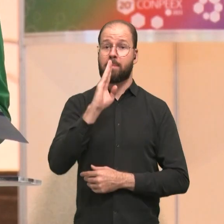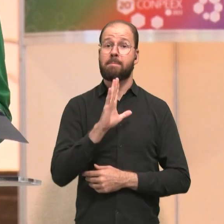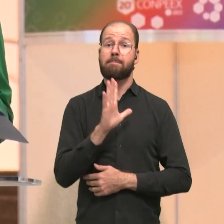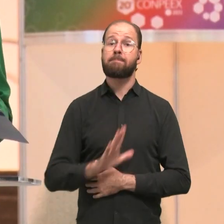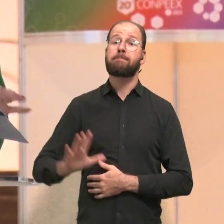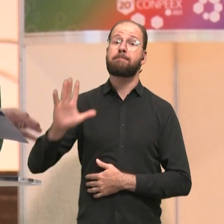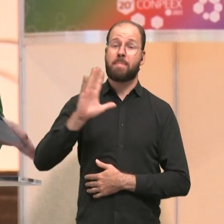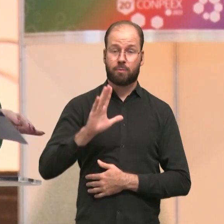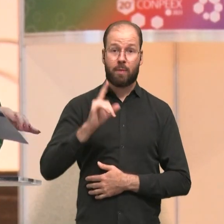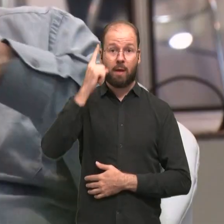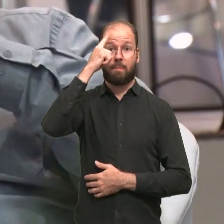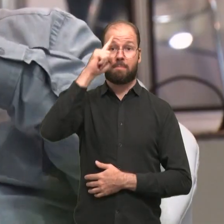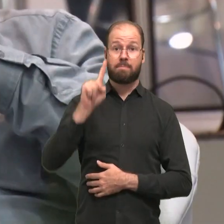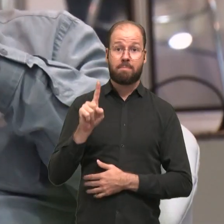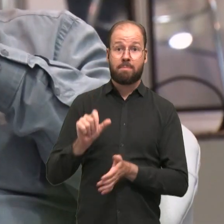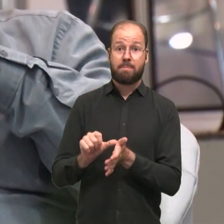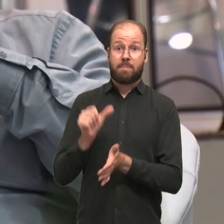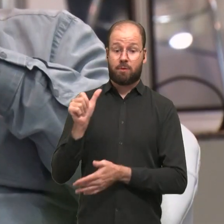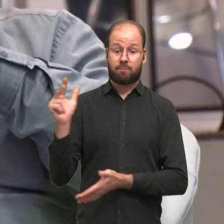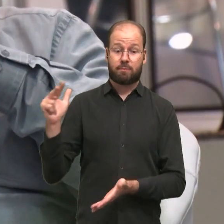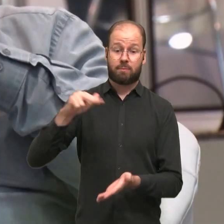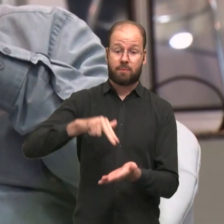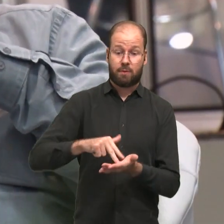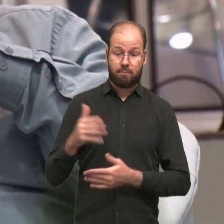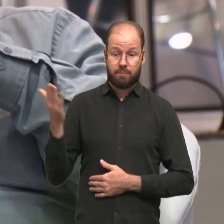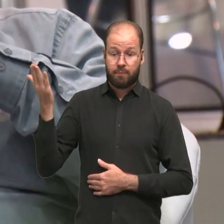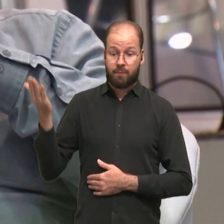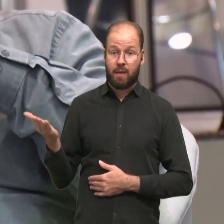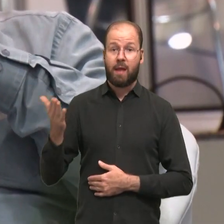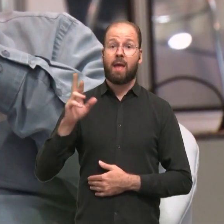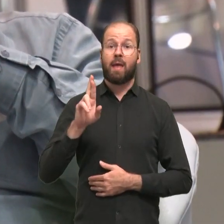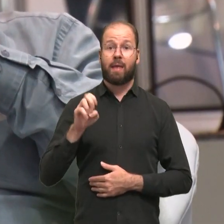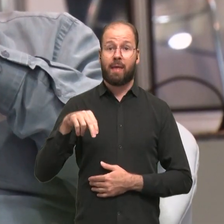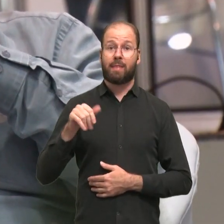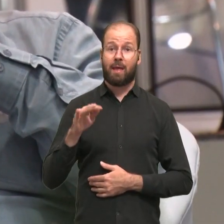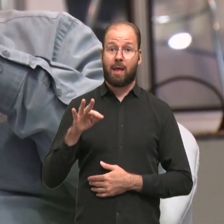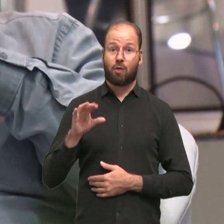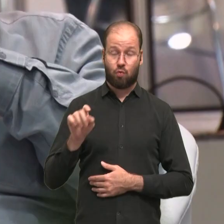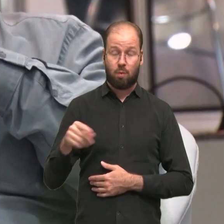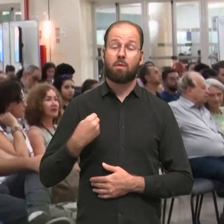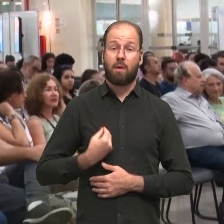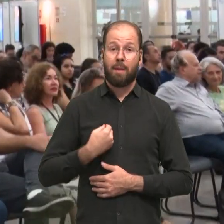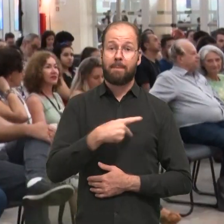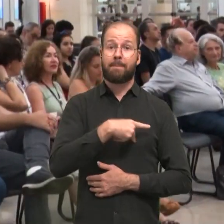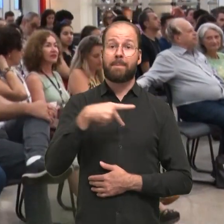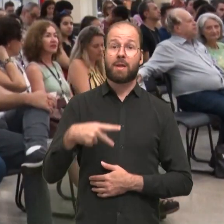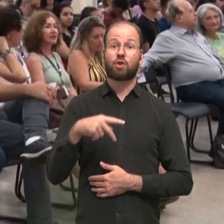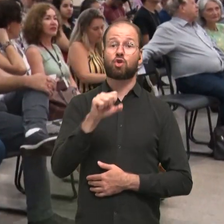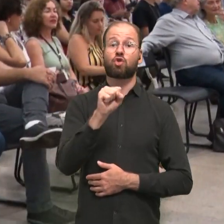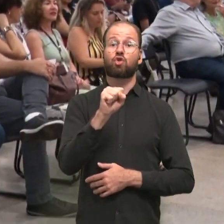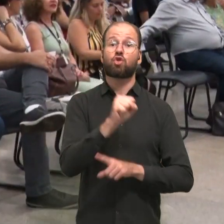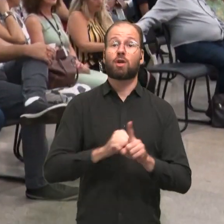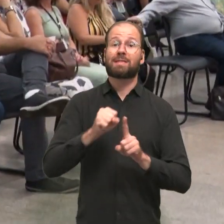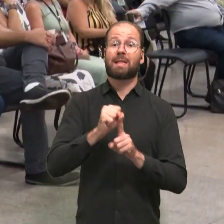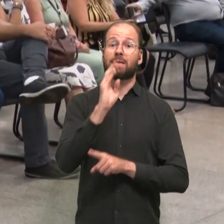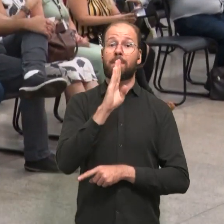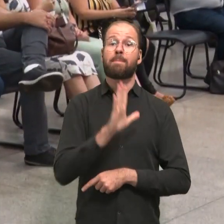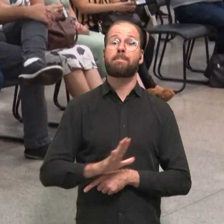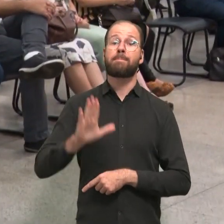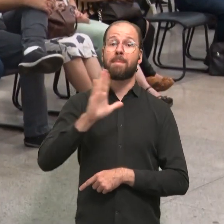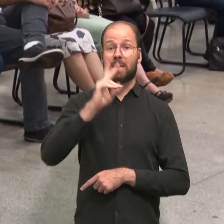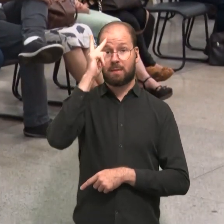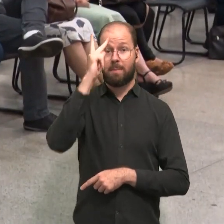primeiro dia contou com a participação de Renato Janine Ribeiro, presidente da Sociedade Brasileira para o